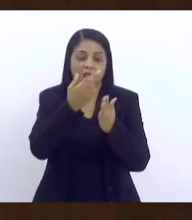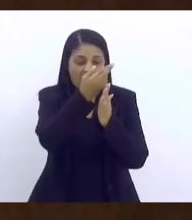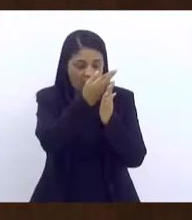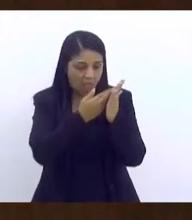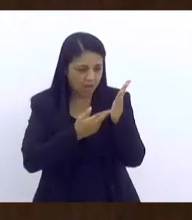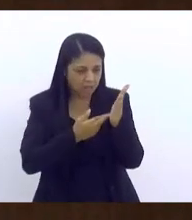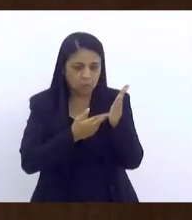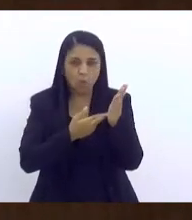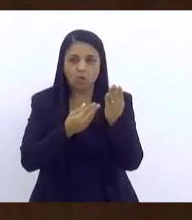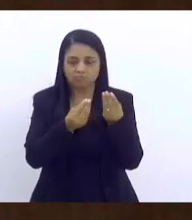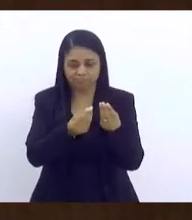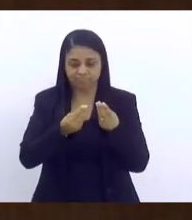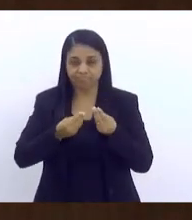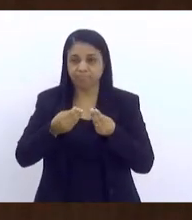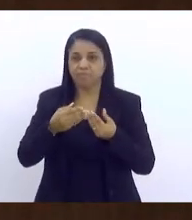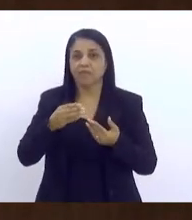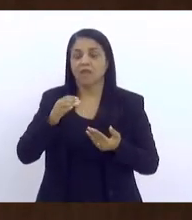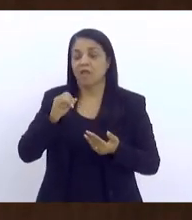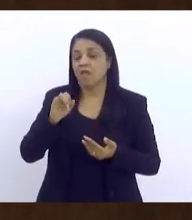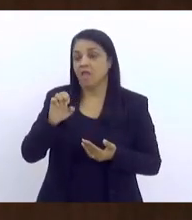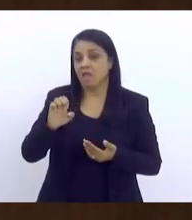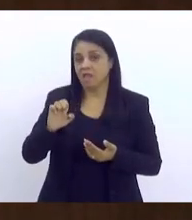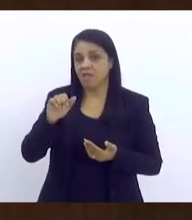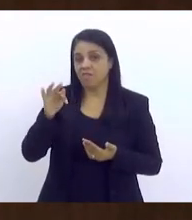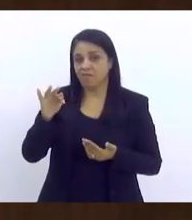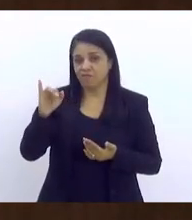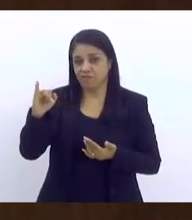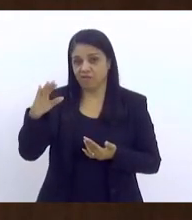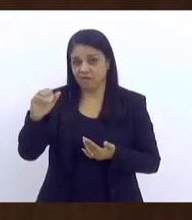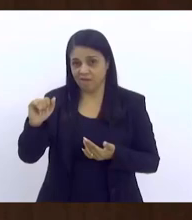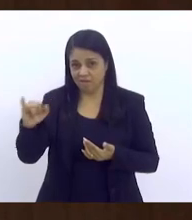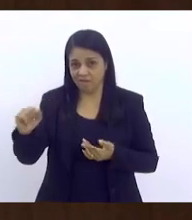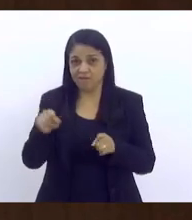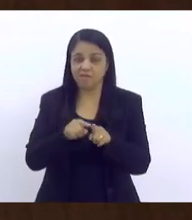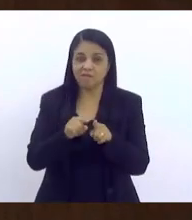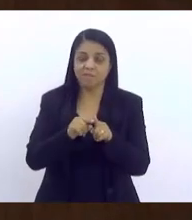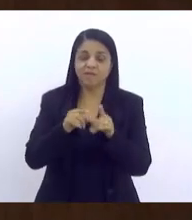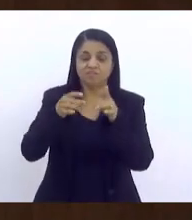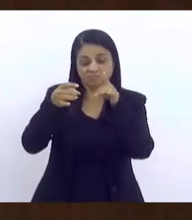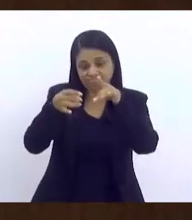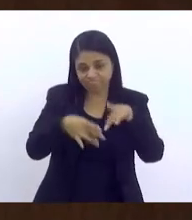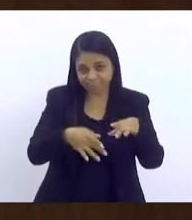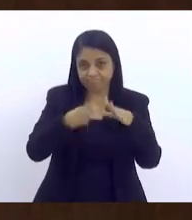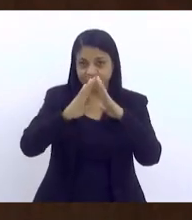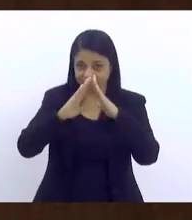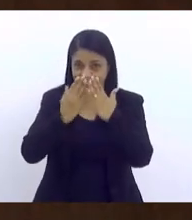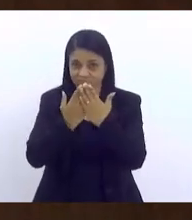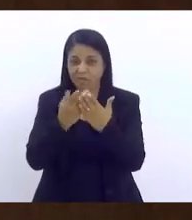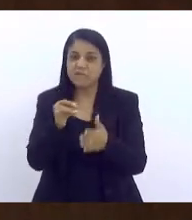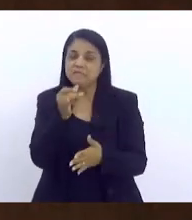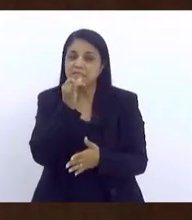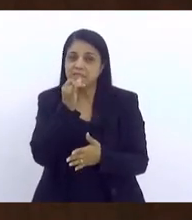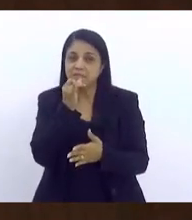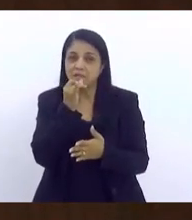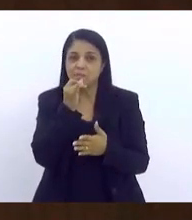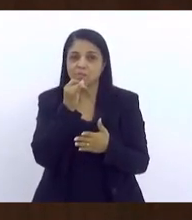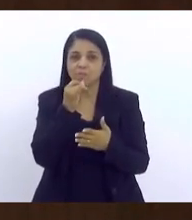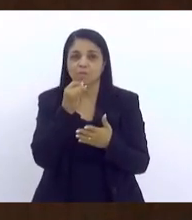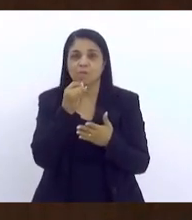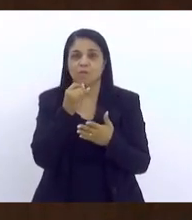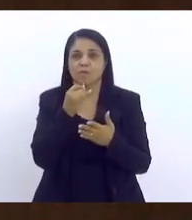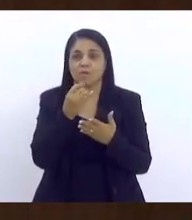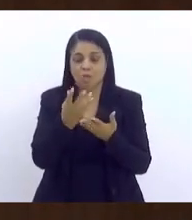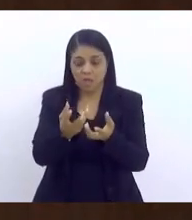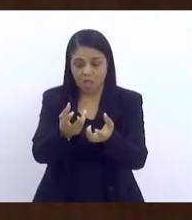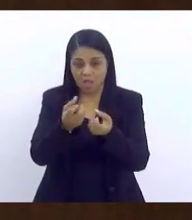de FICAI ou de evasão escolar, e nós fomos verificar, vou dar um exemplo, teve um mês em eu recebi 70,